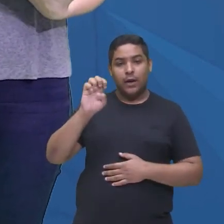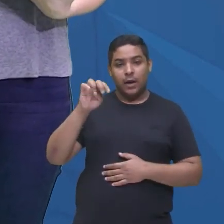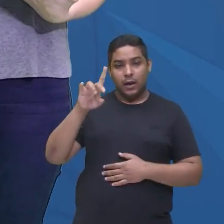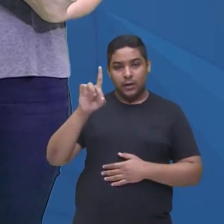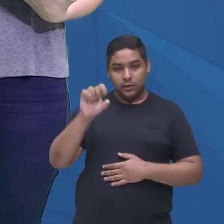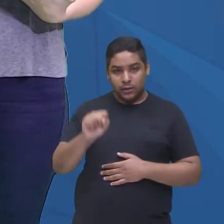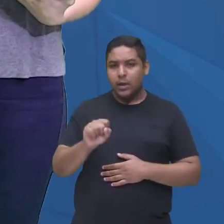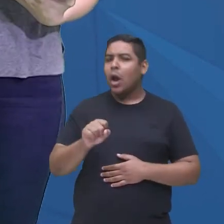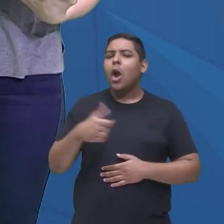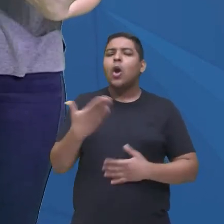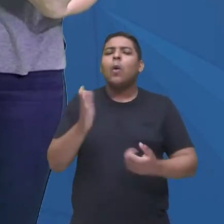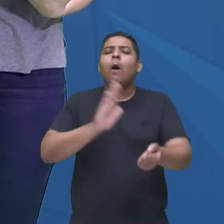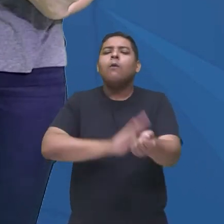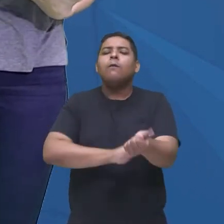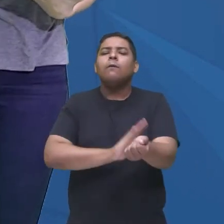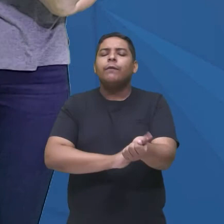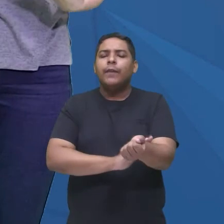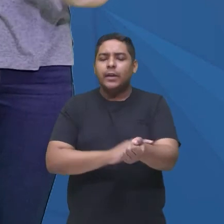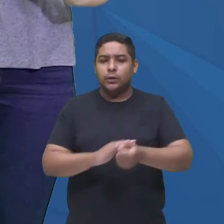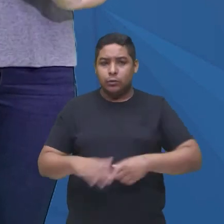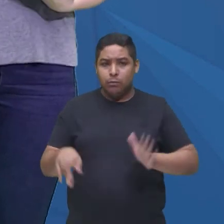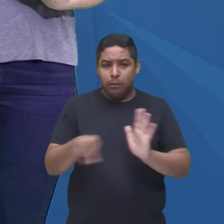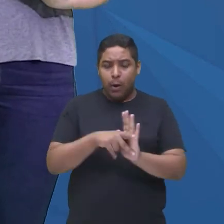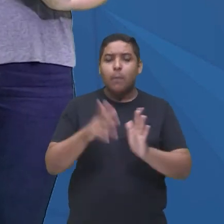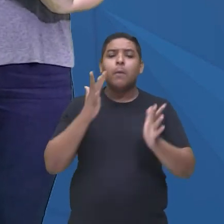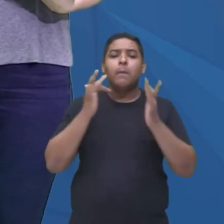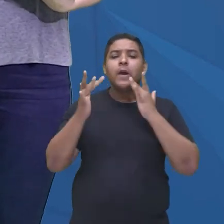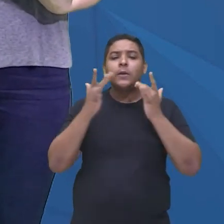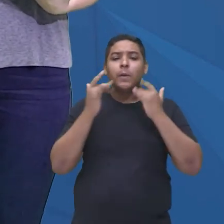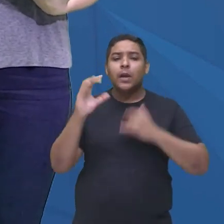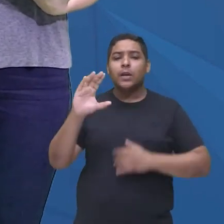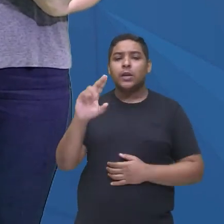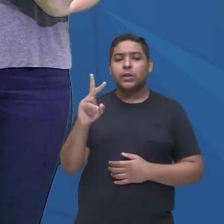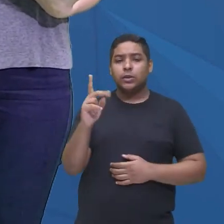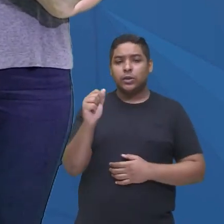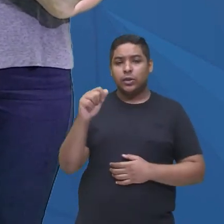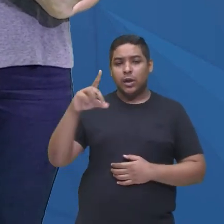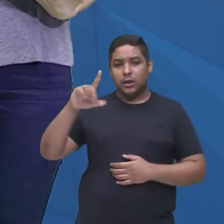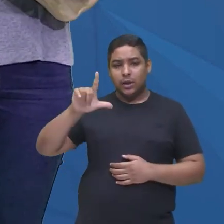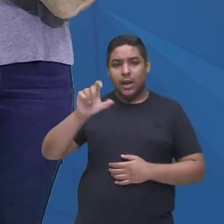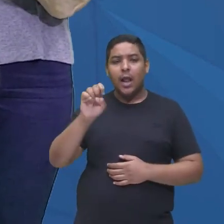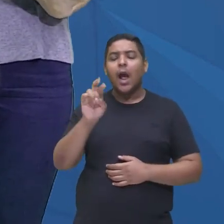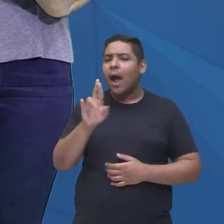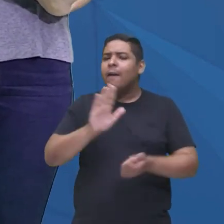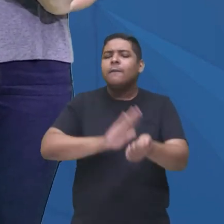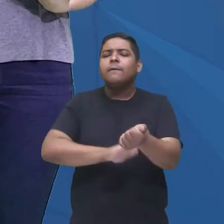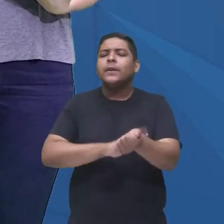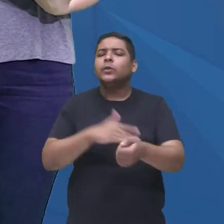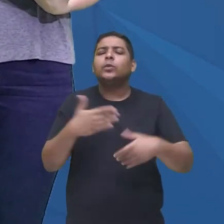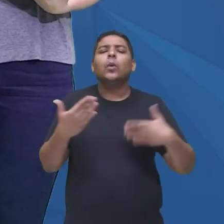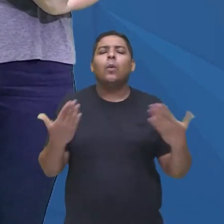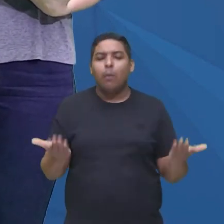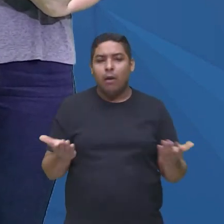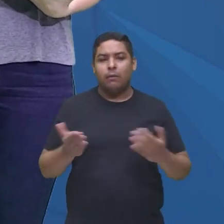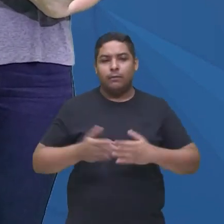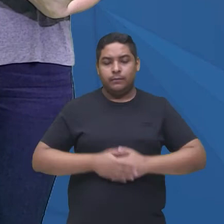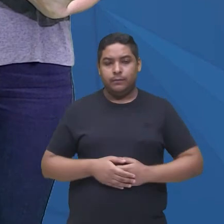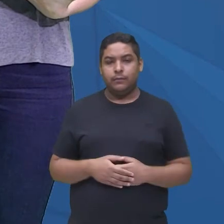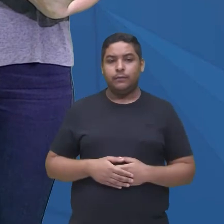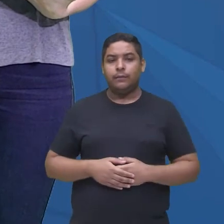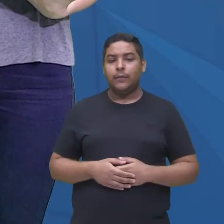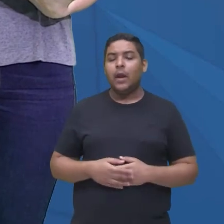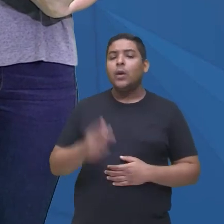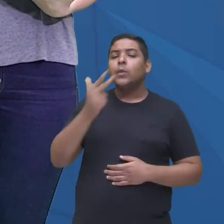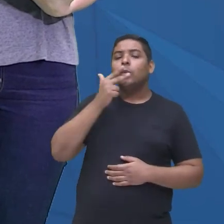Chandler Bing? A gente tem um dos personagens, é o Chandler, e aí ele é viciado em alguma dessas coisas, a gente tem aqui, cigarro,